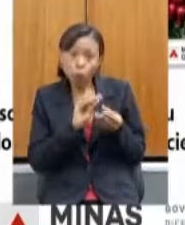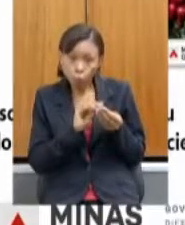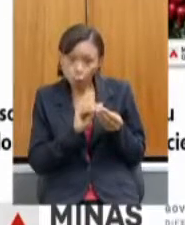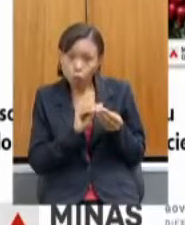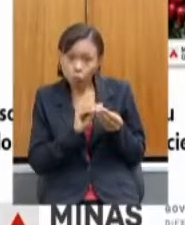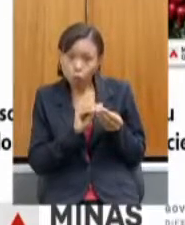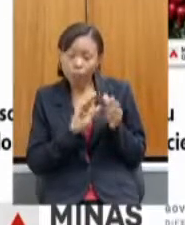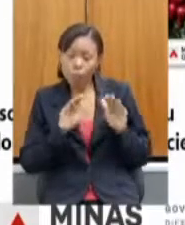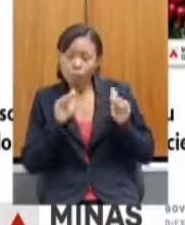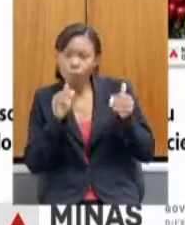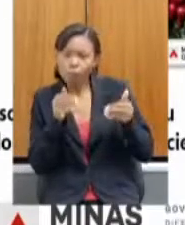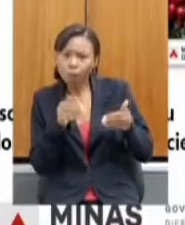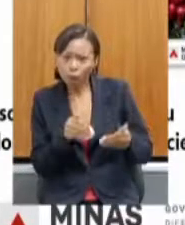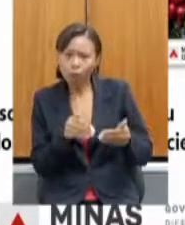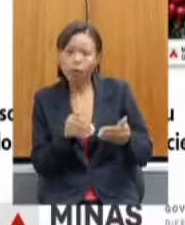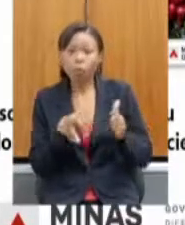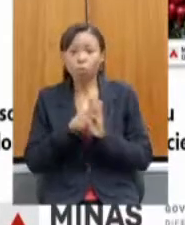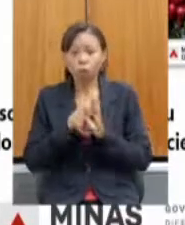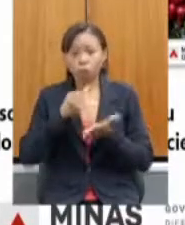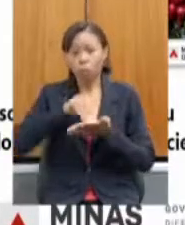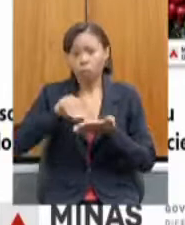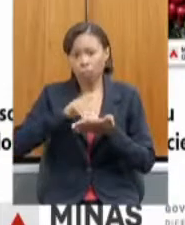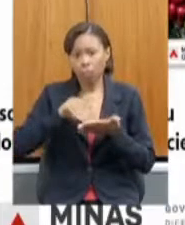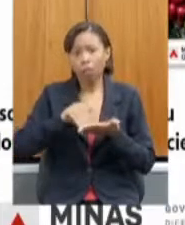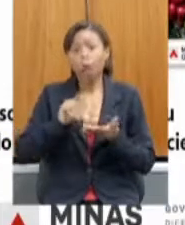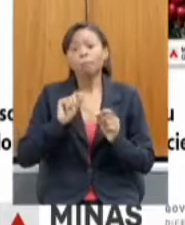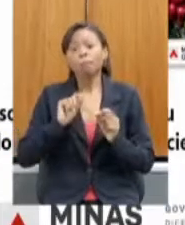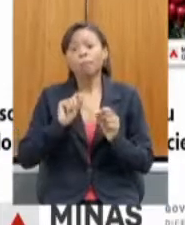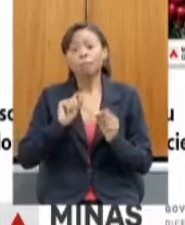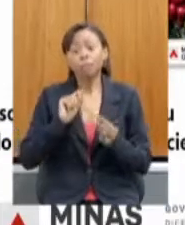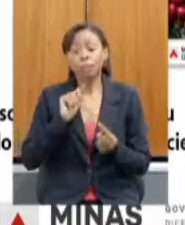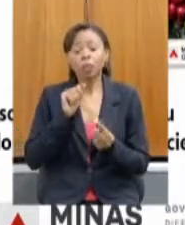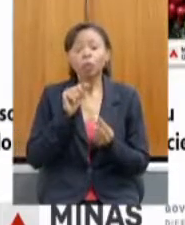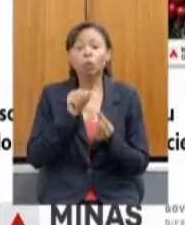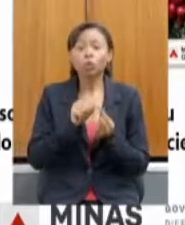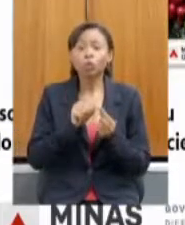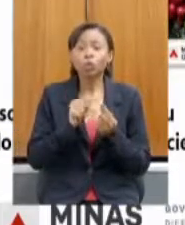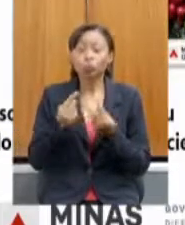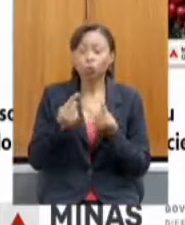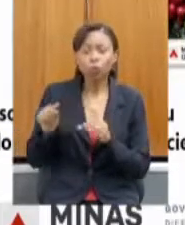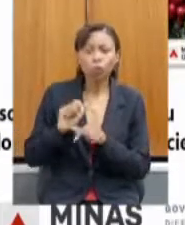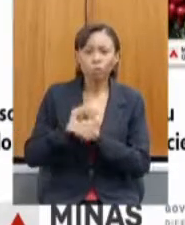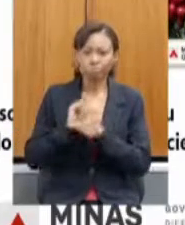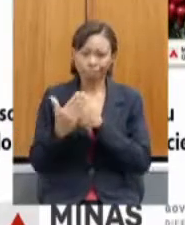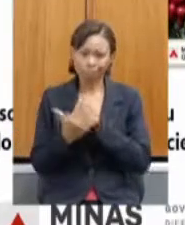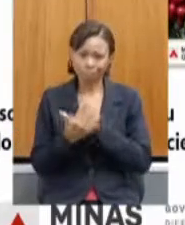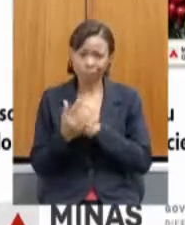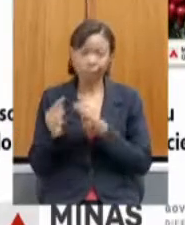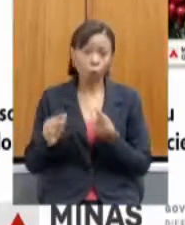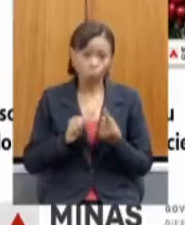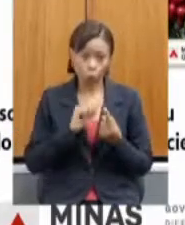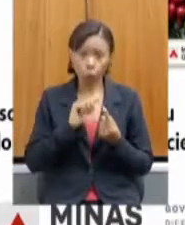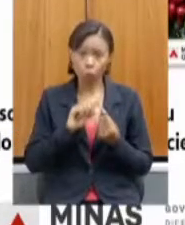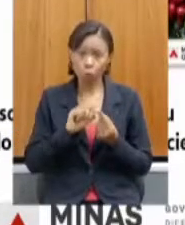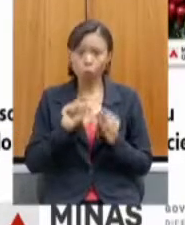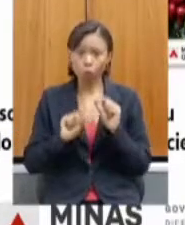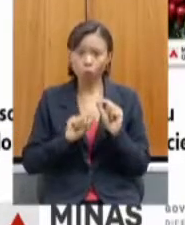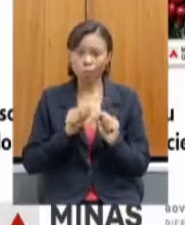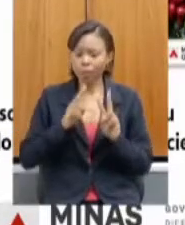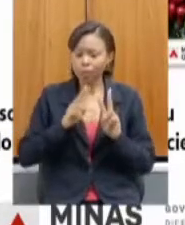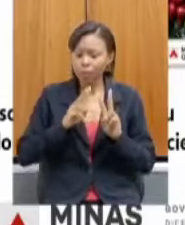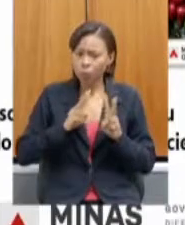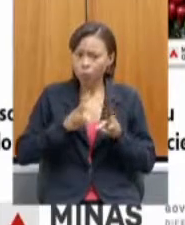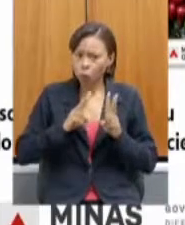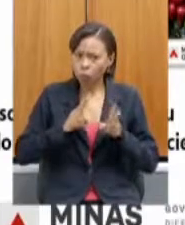tomadas pela Secretaria para o enfrentamento à pandemia de Covid. Então, a ação número um, a manutenção dos serviços públicos